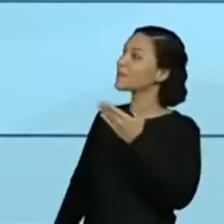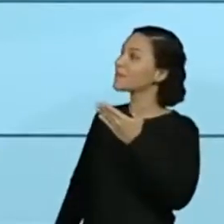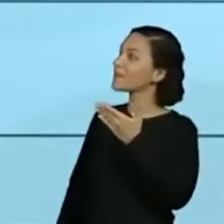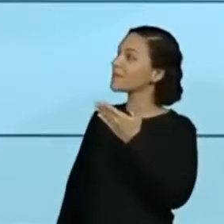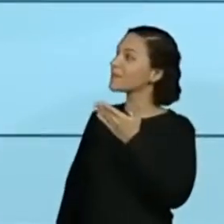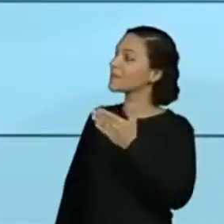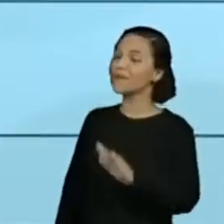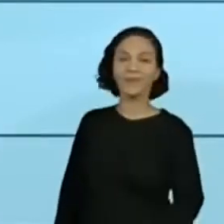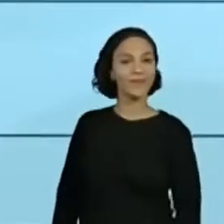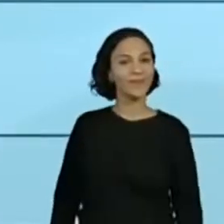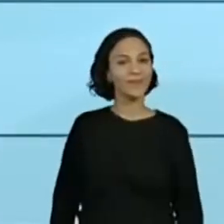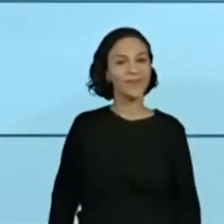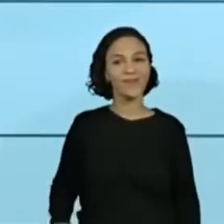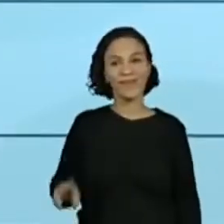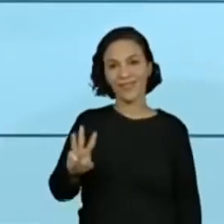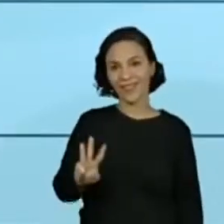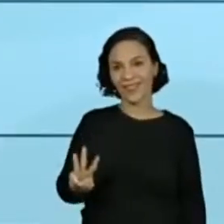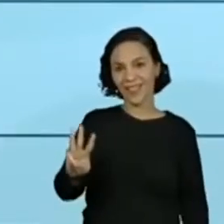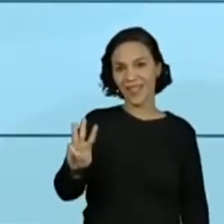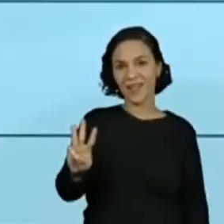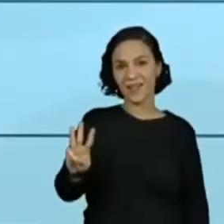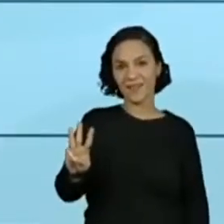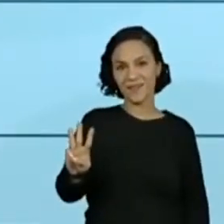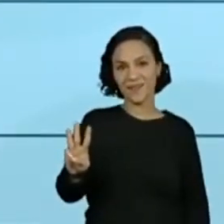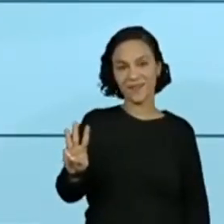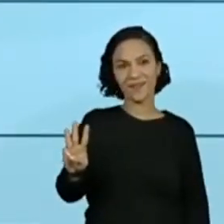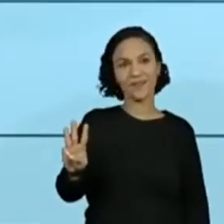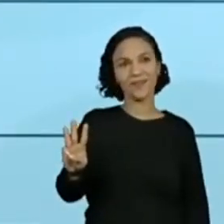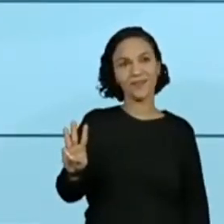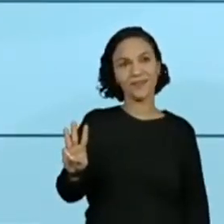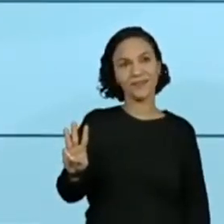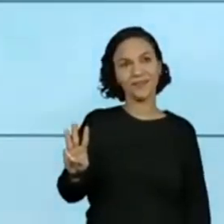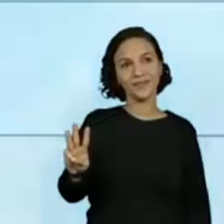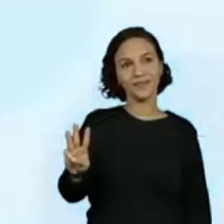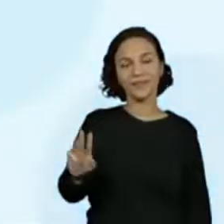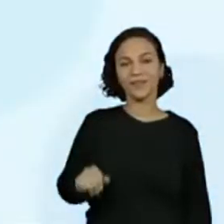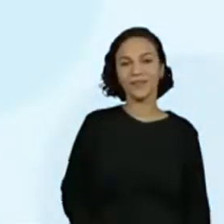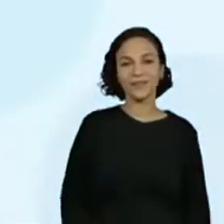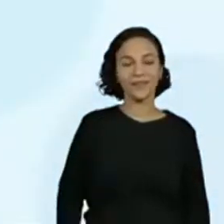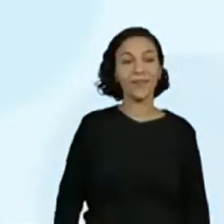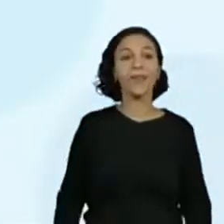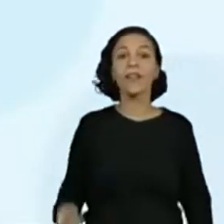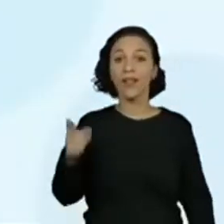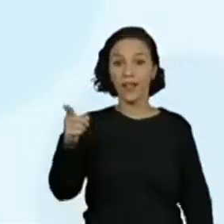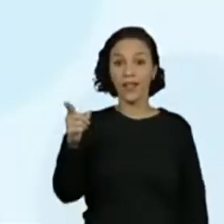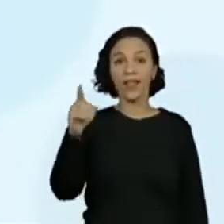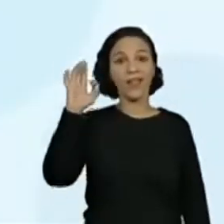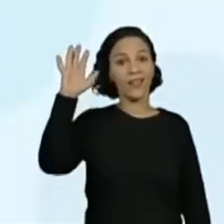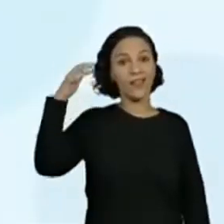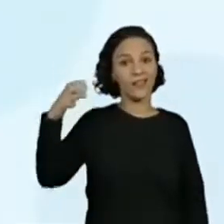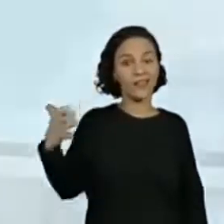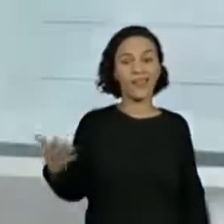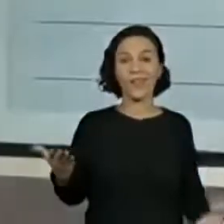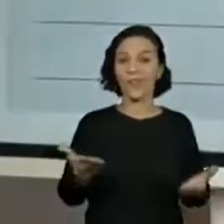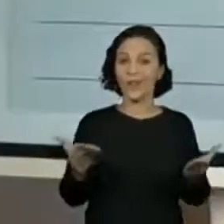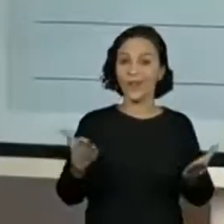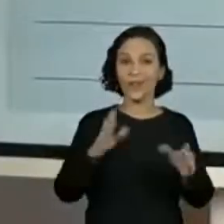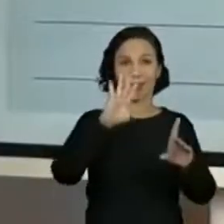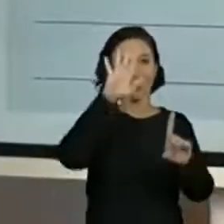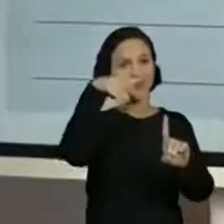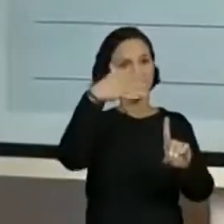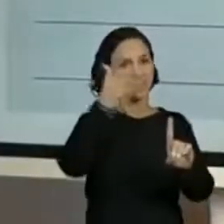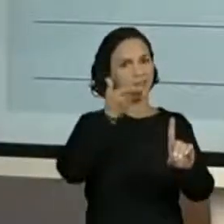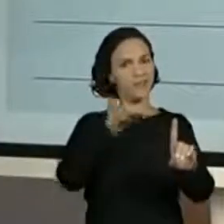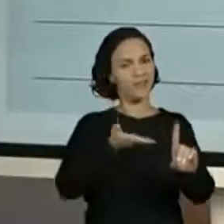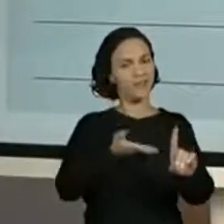com a letra W. A professora Viviane hoje resolveu fazer uma homenagem para